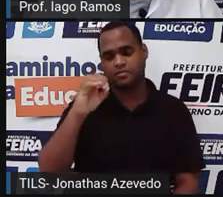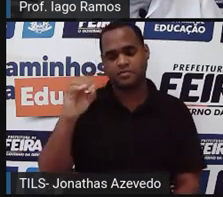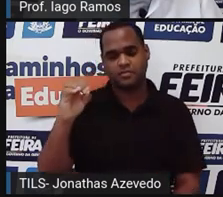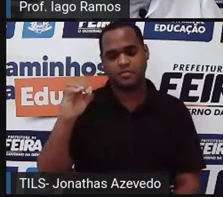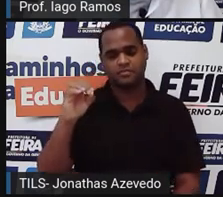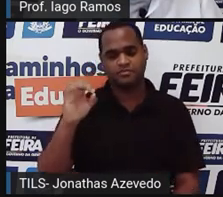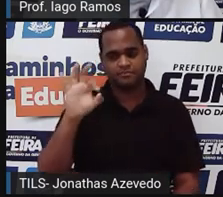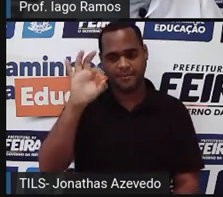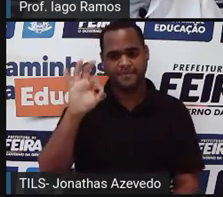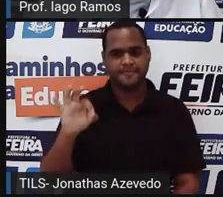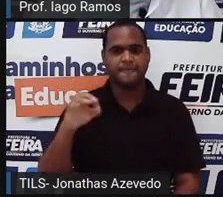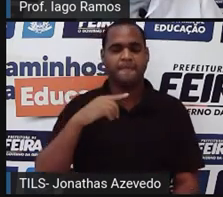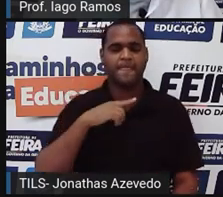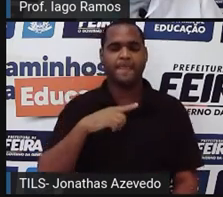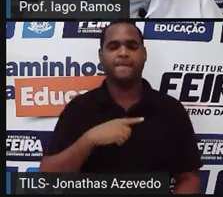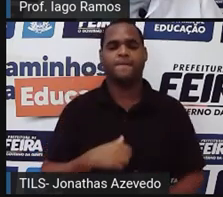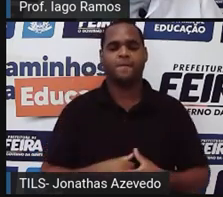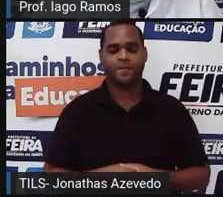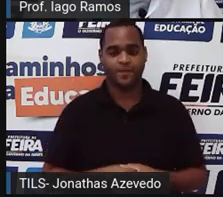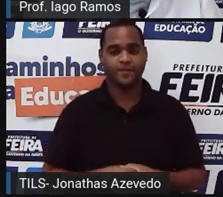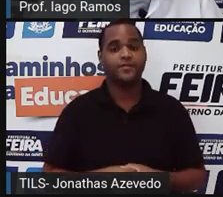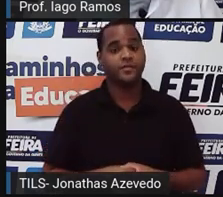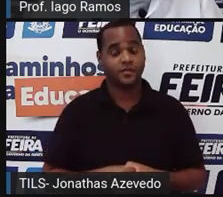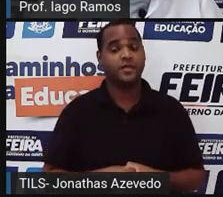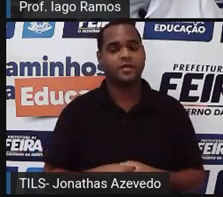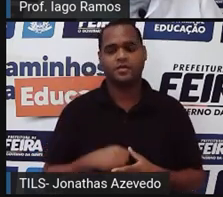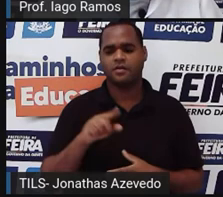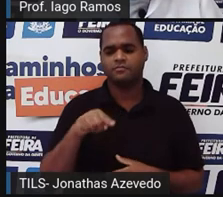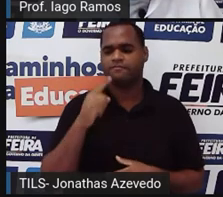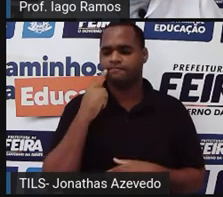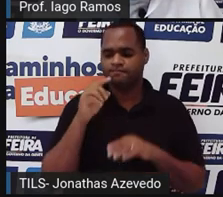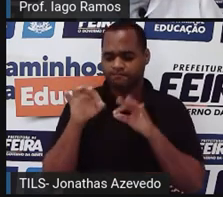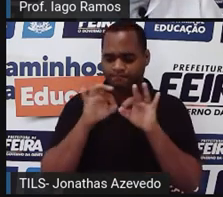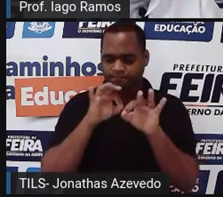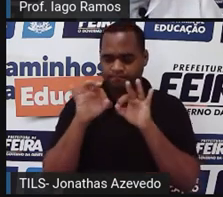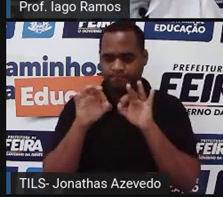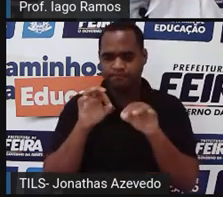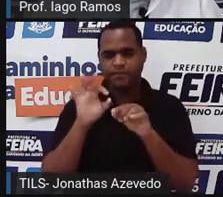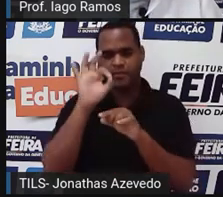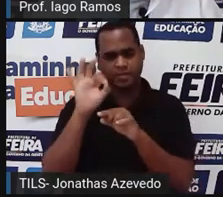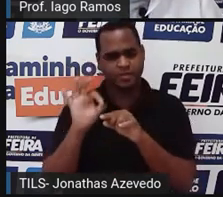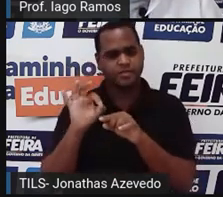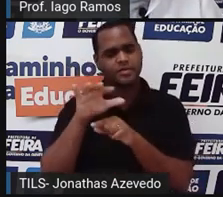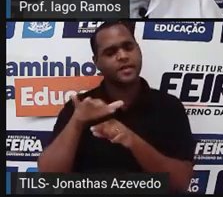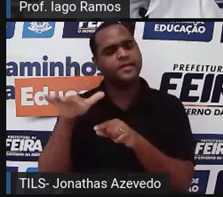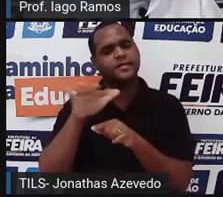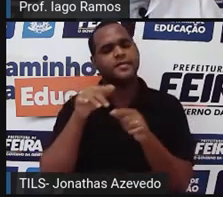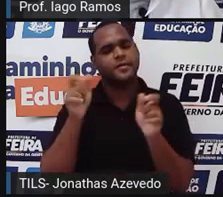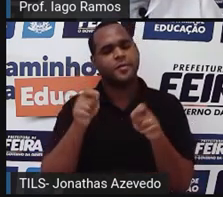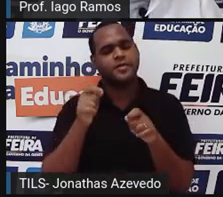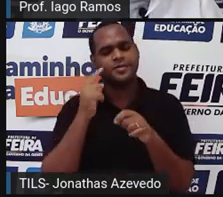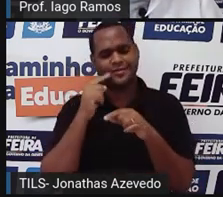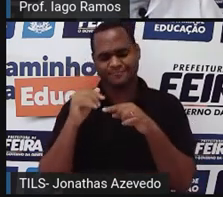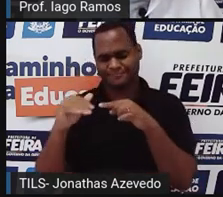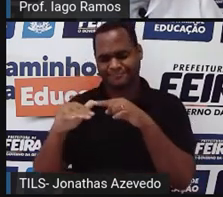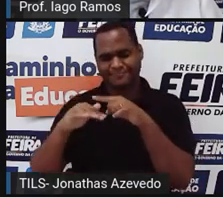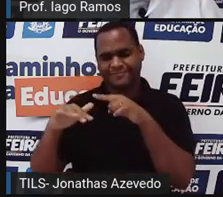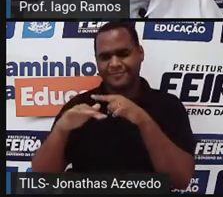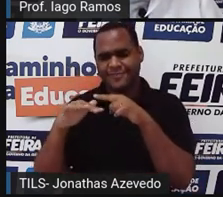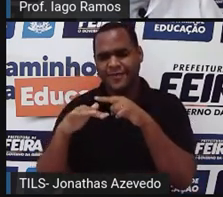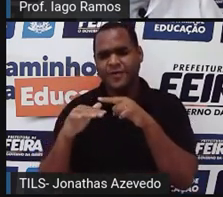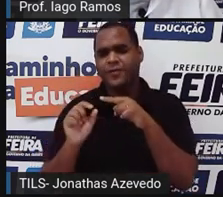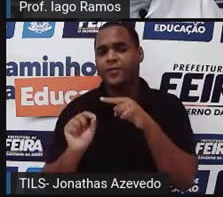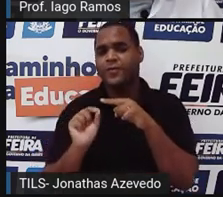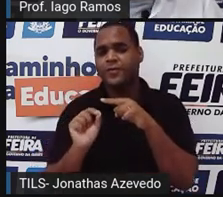Então, aqui eu vou montar uma razão com a porcentagem. O que é que deve ficar aqui embaixo na razão da